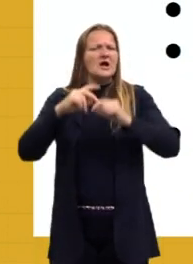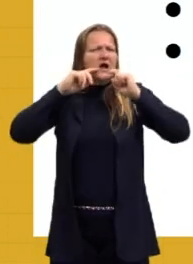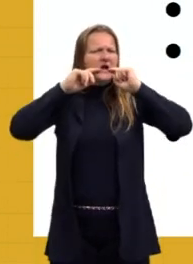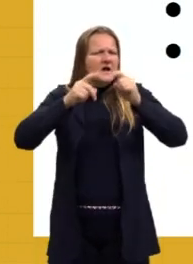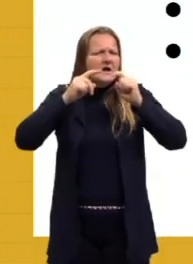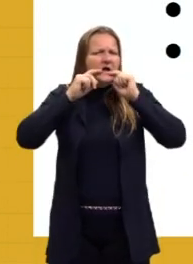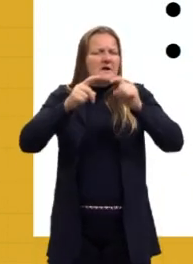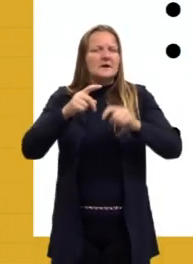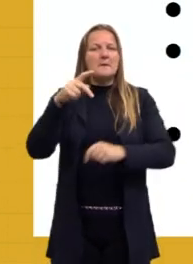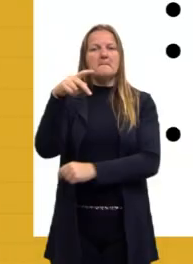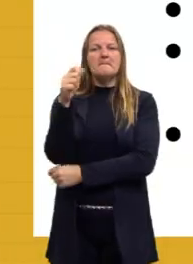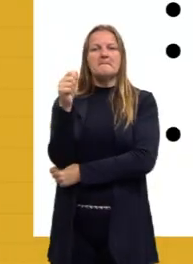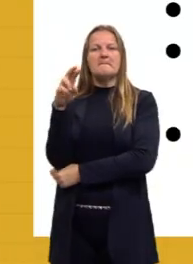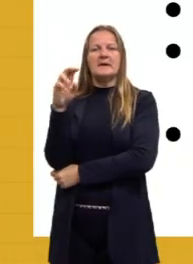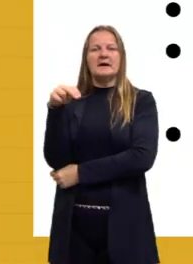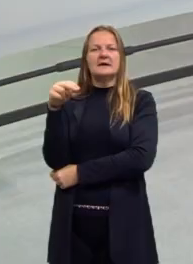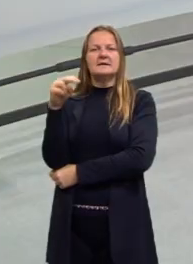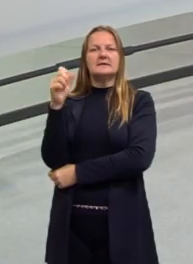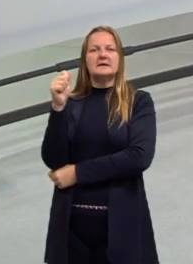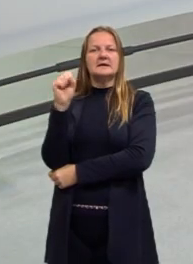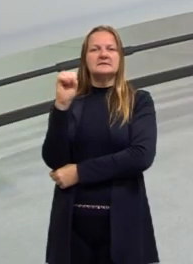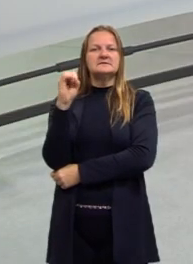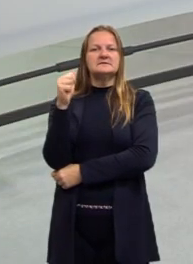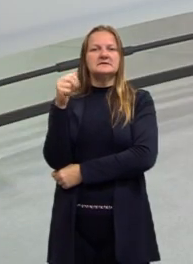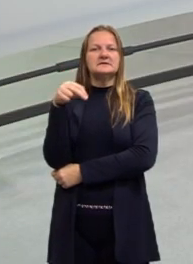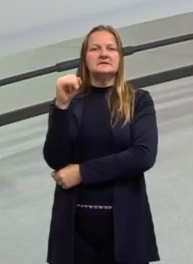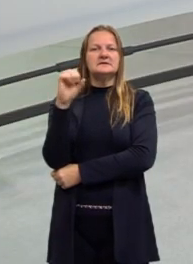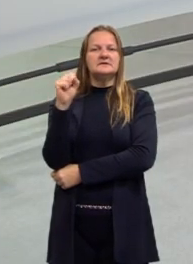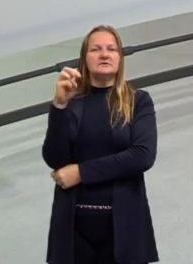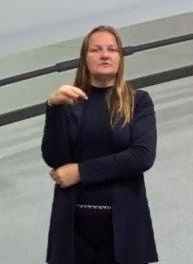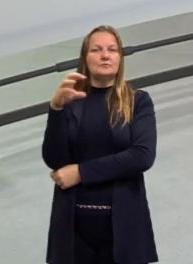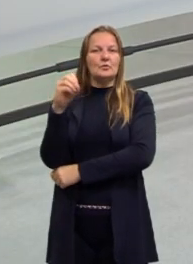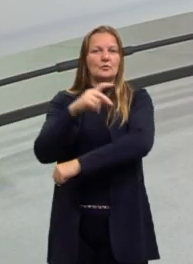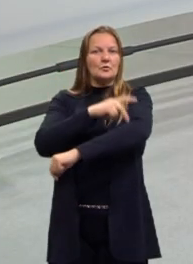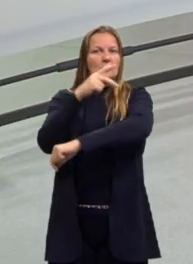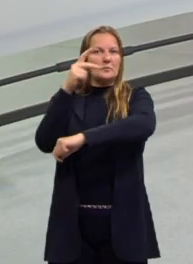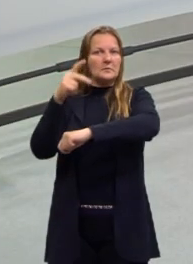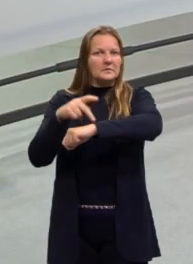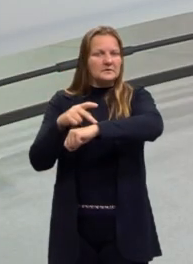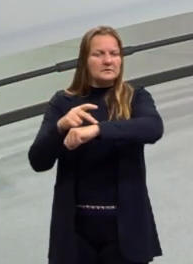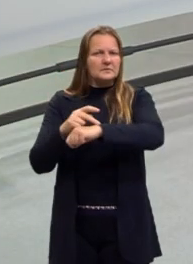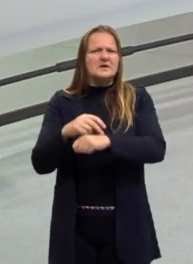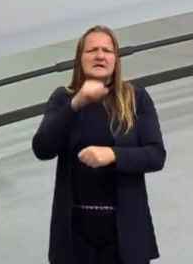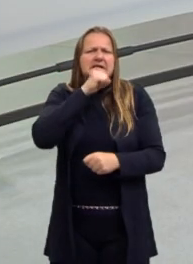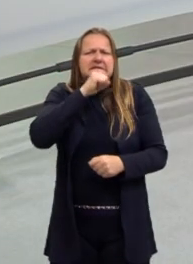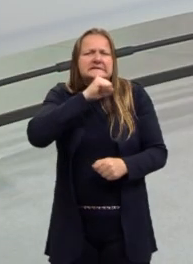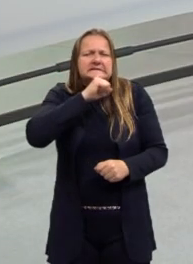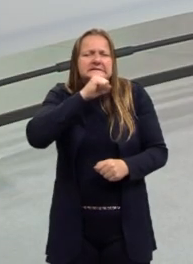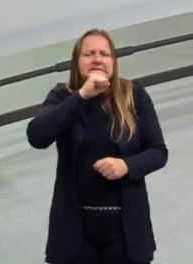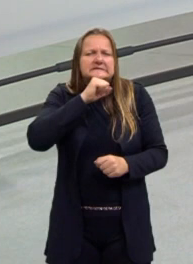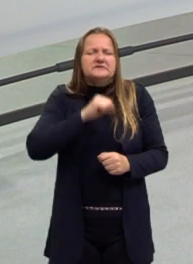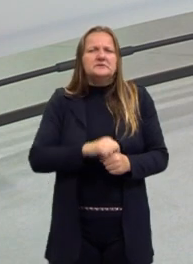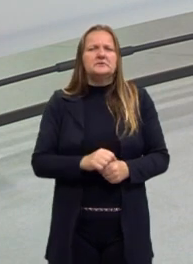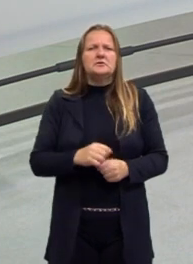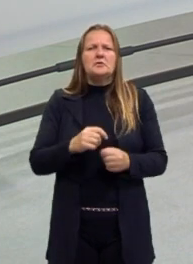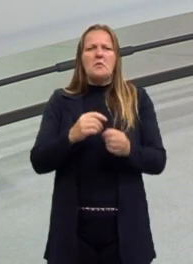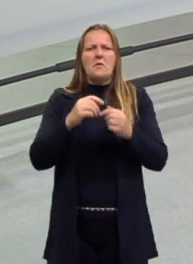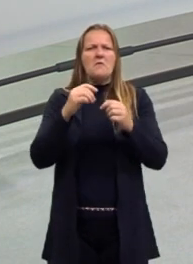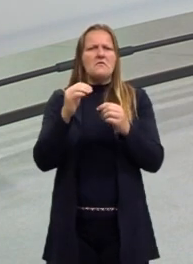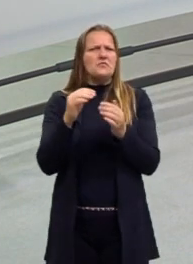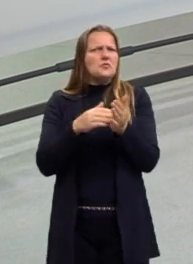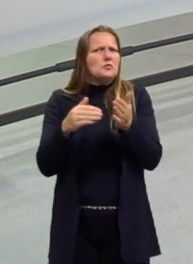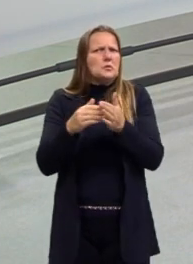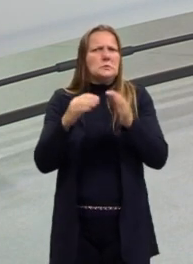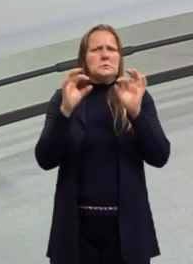ter essa coisa de crítica a tudo aquilo que era antigo. Lembra do movimento parnasiano, que os parnasianos gostam da formalidade,